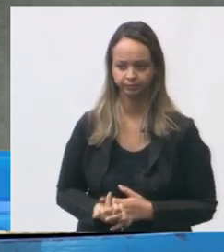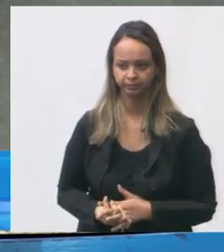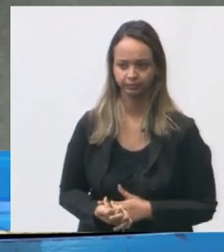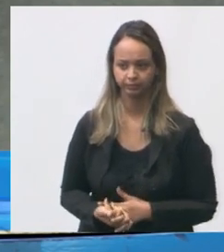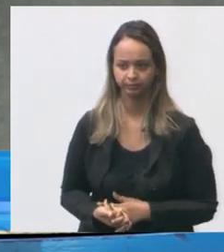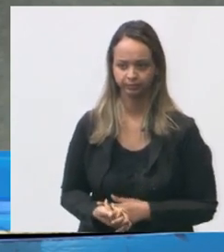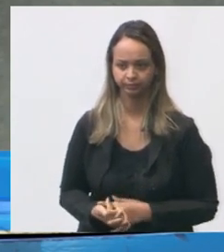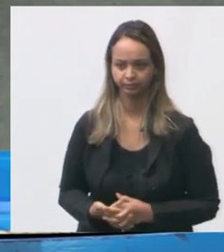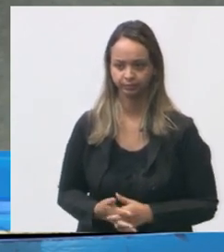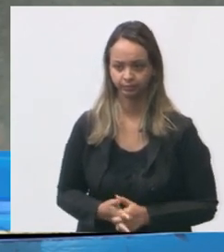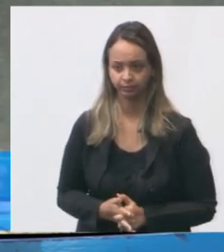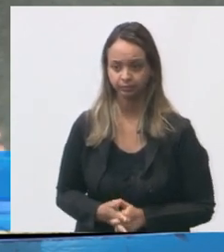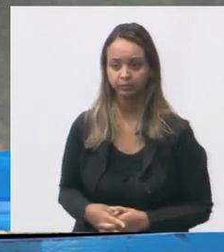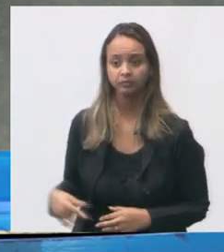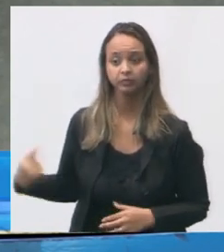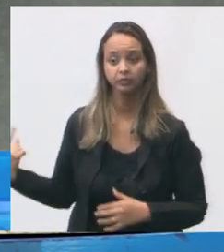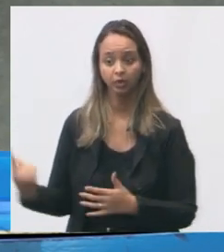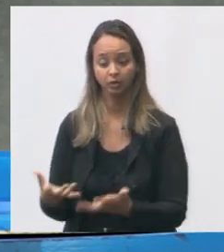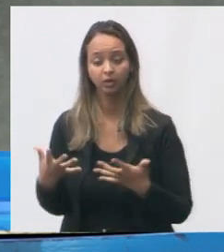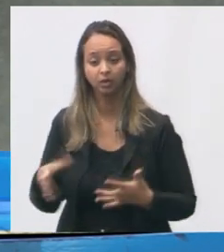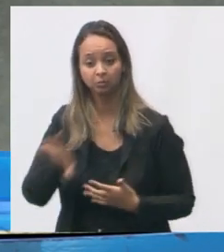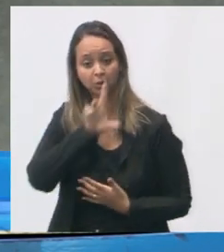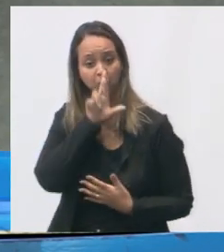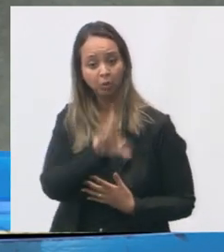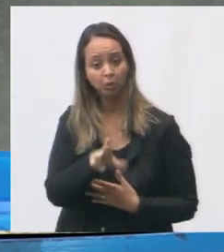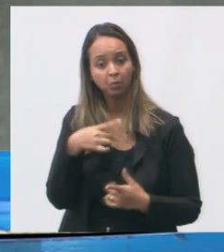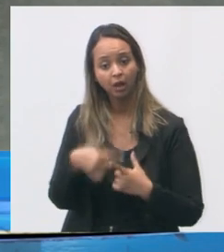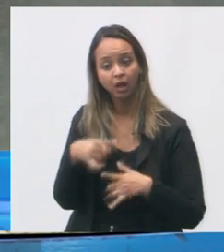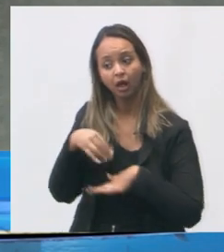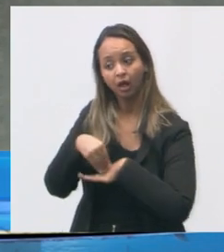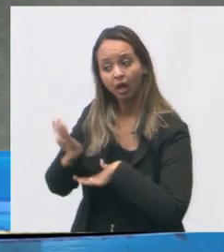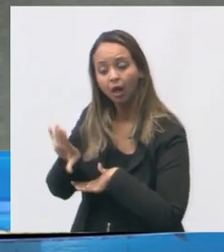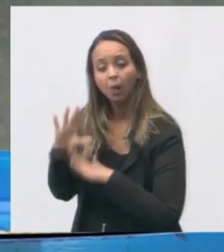nós queremos a resposta disso. Tanto para dar para o morador